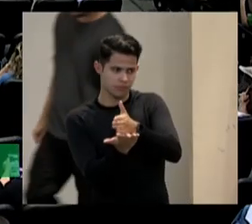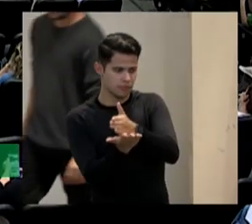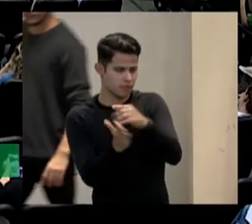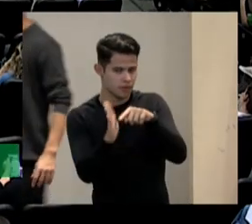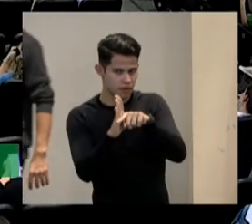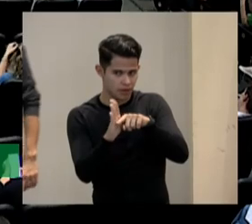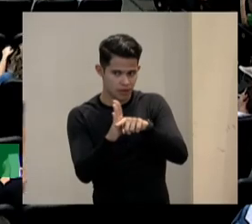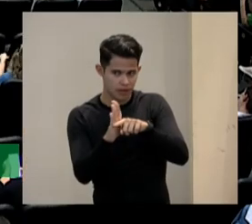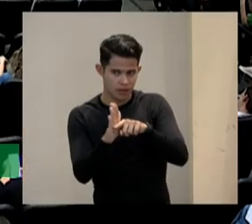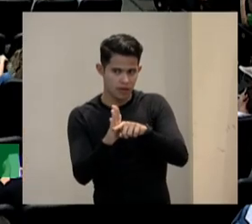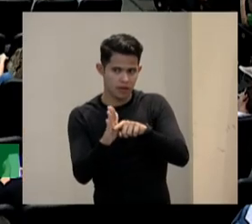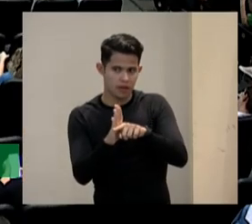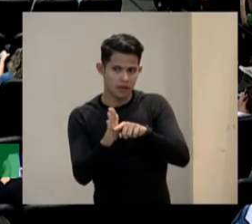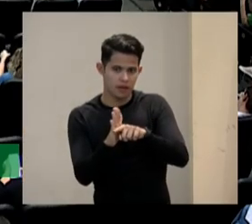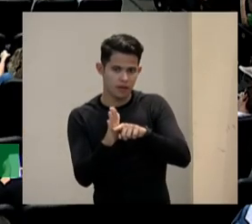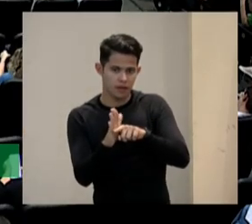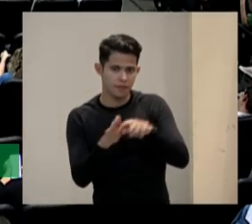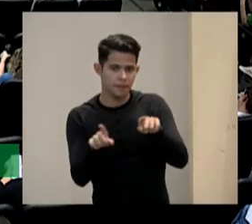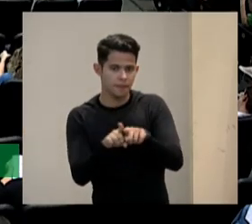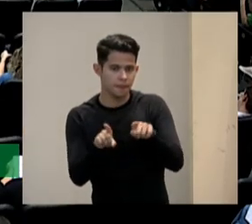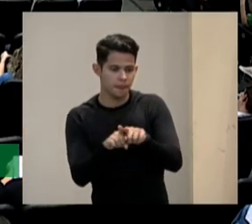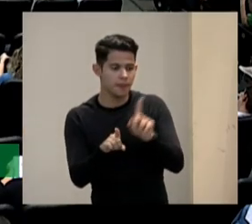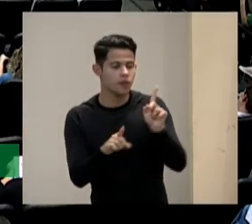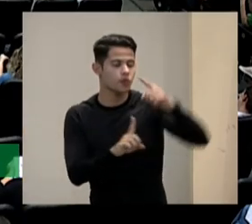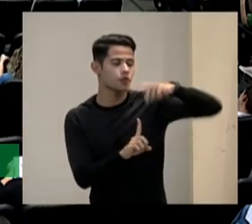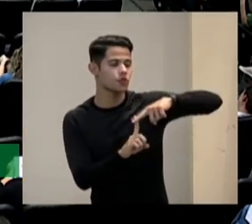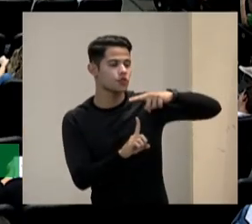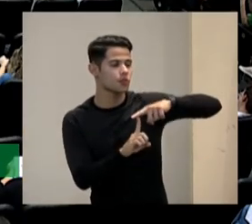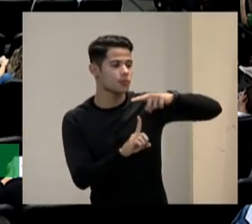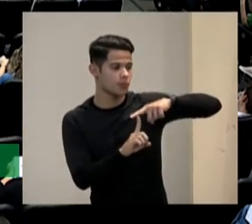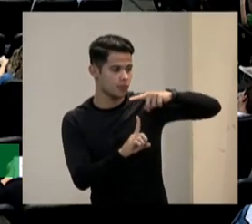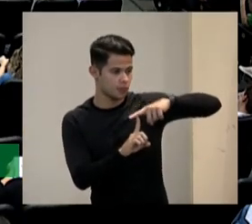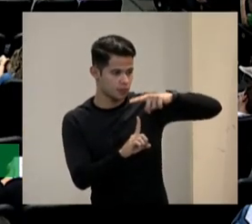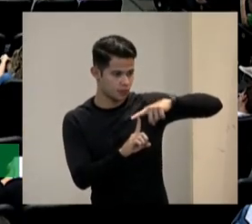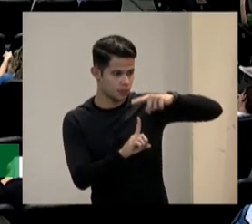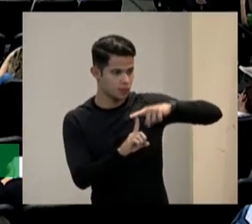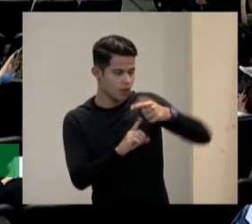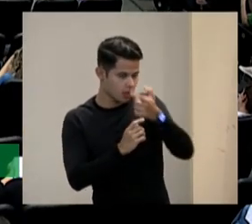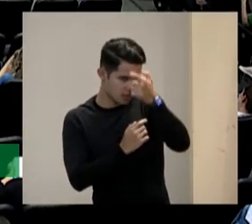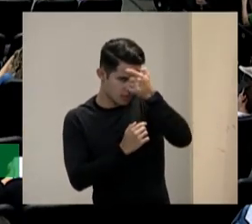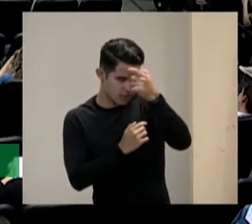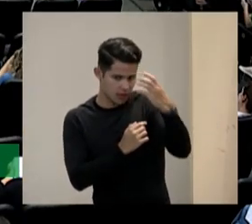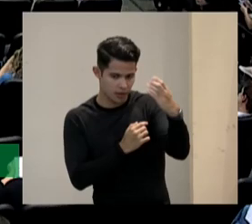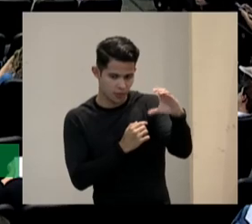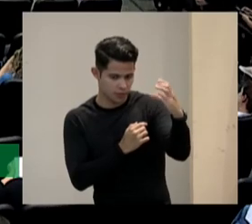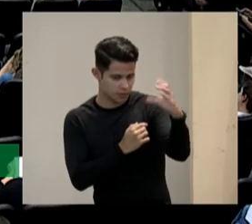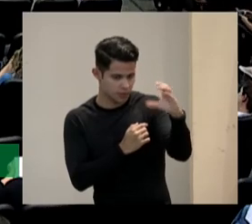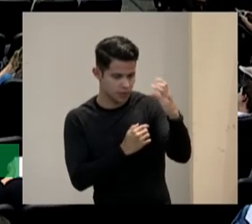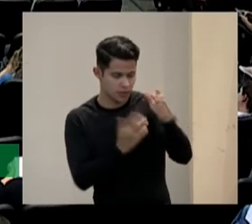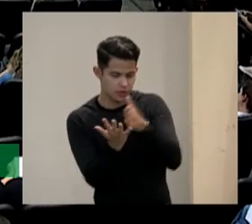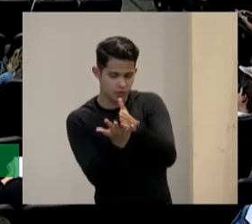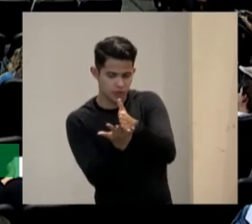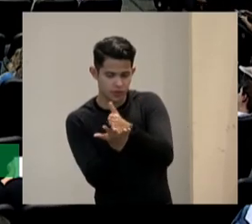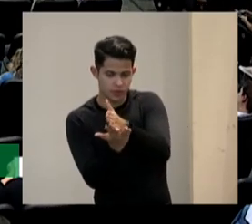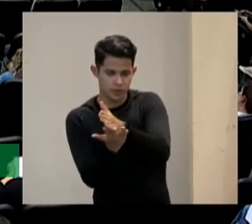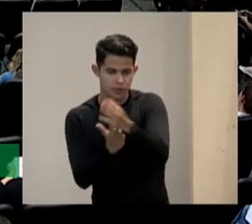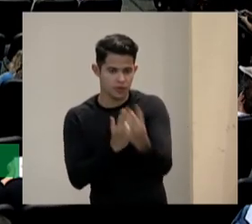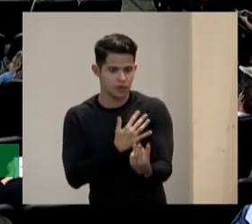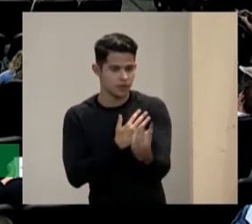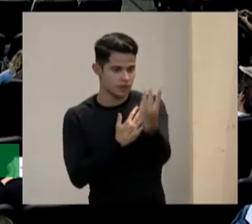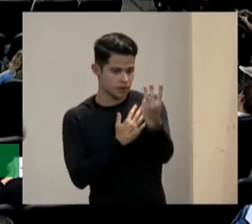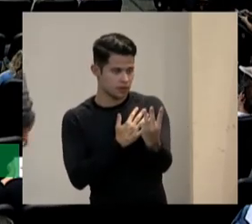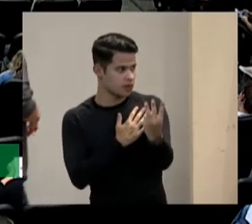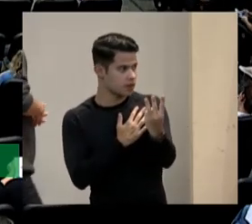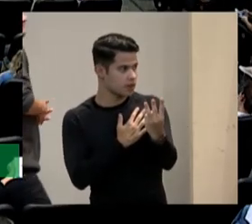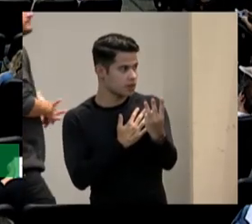fundamentalmente as subdivide a neurociência as subdivide em três a primeira me disculpen